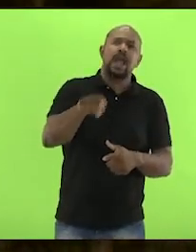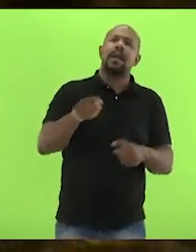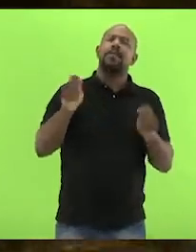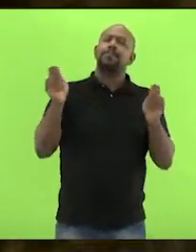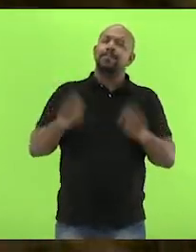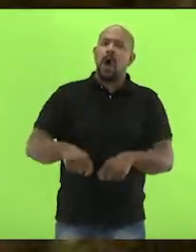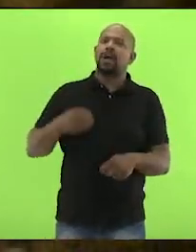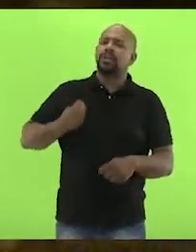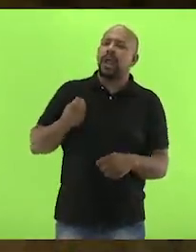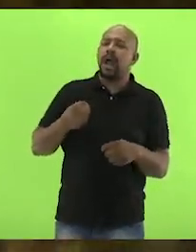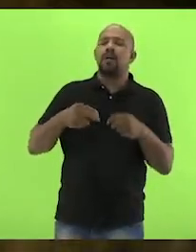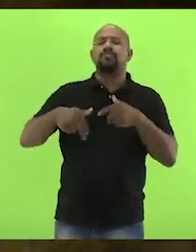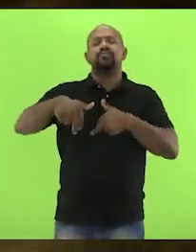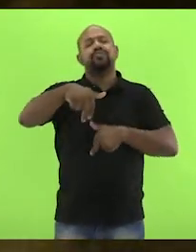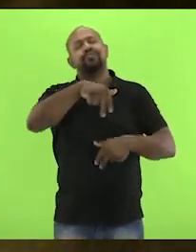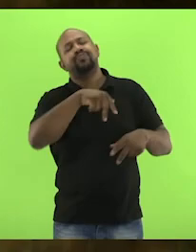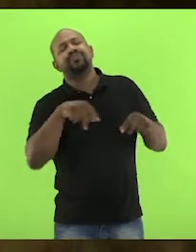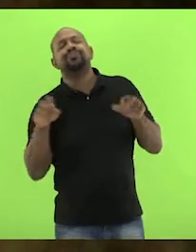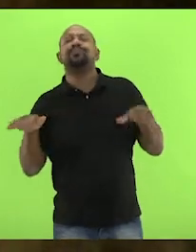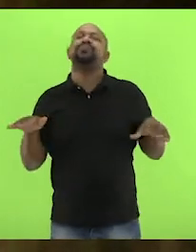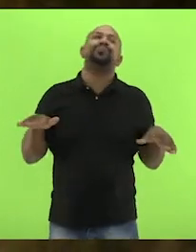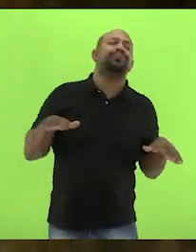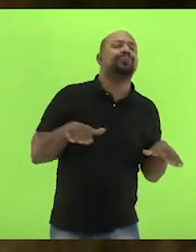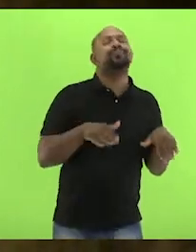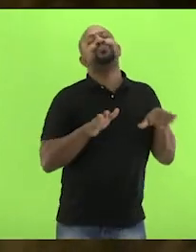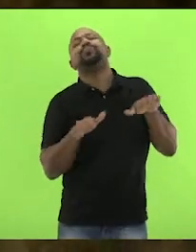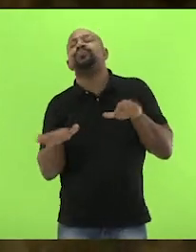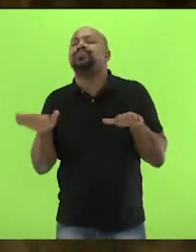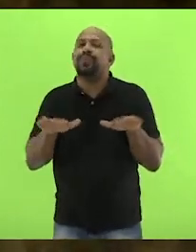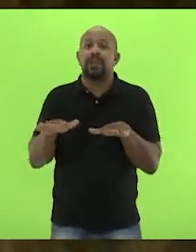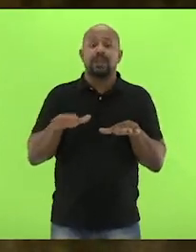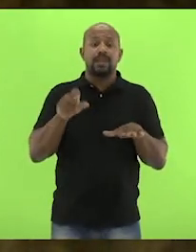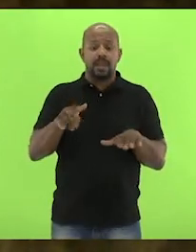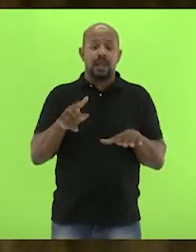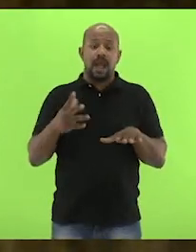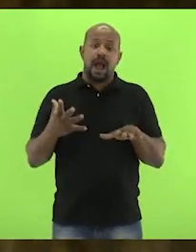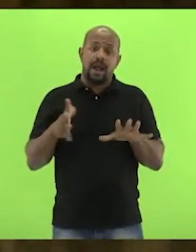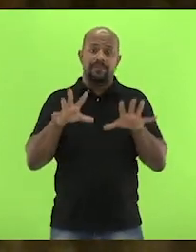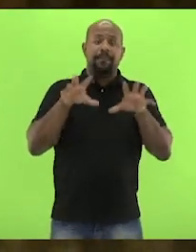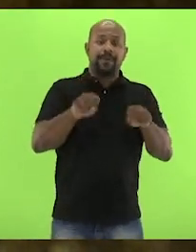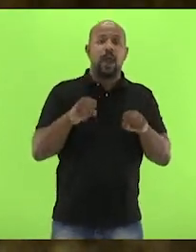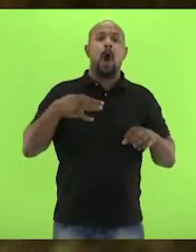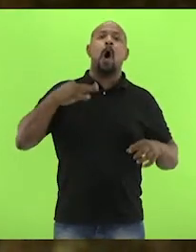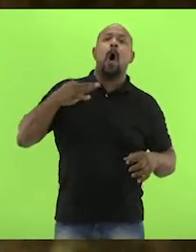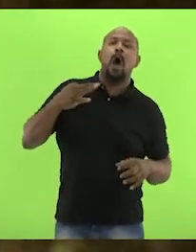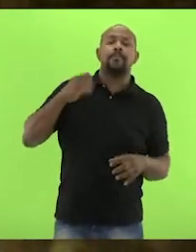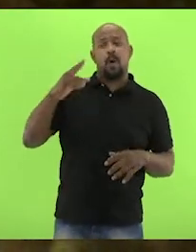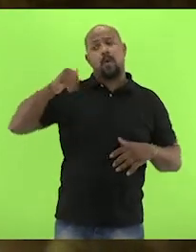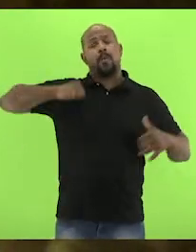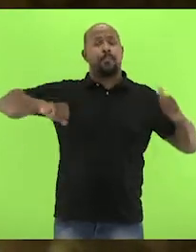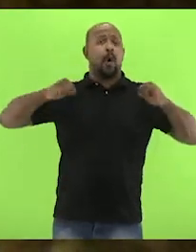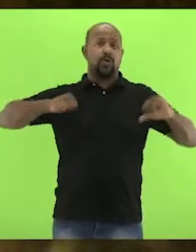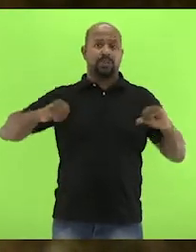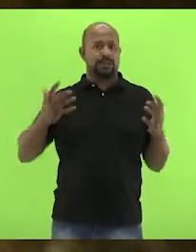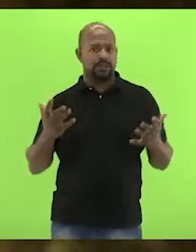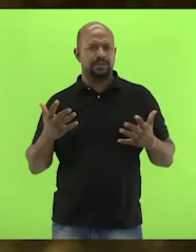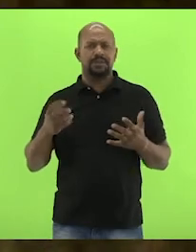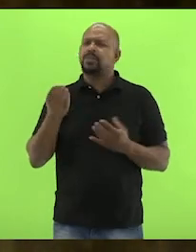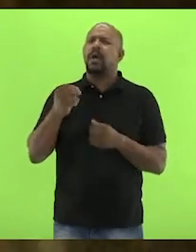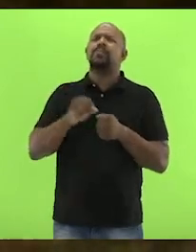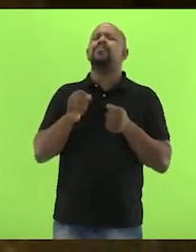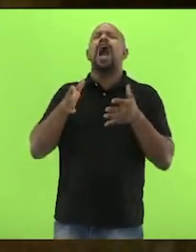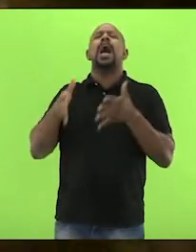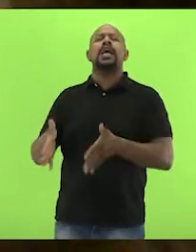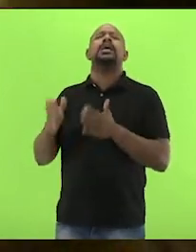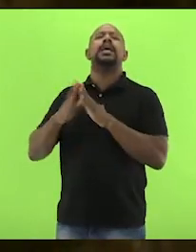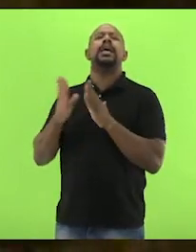podem estar perambulando, vagando e passar para a nossa roupa ou bolsa. E o que geralmente fazemos quando chegamos em